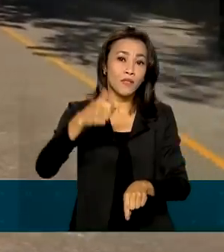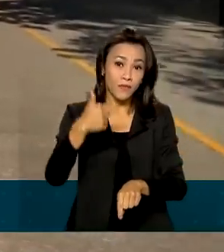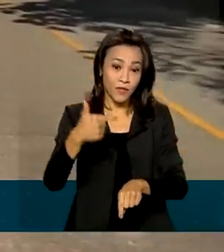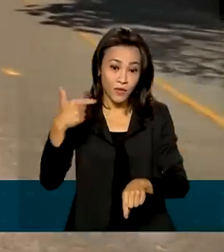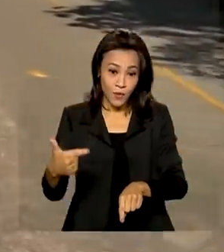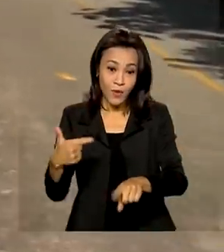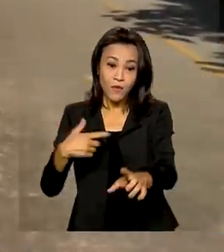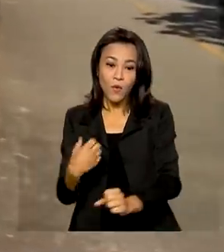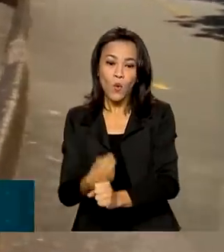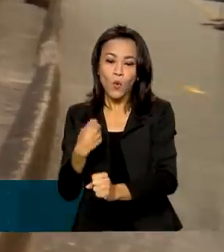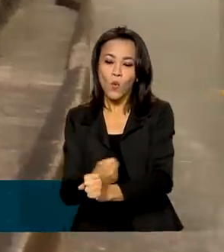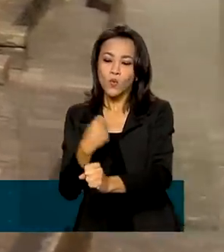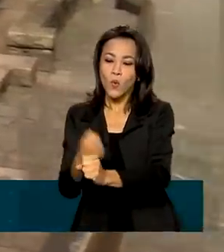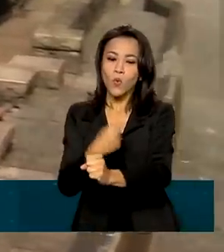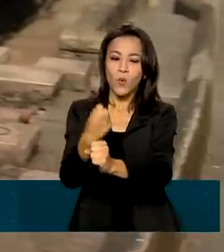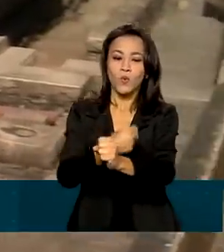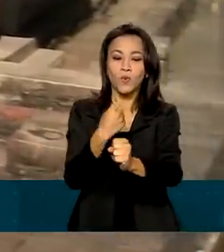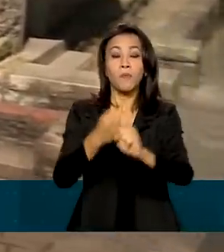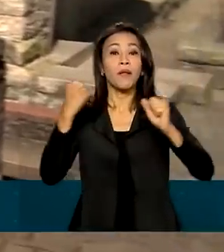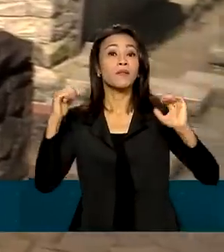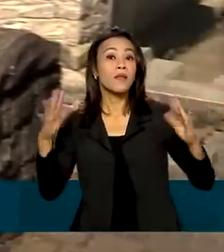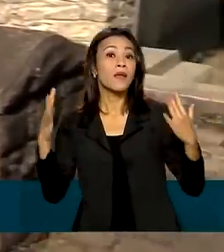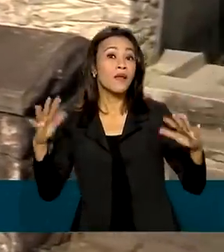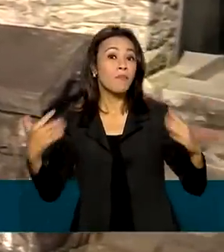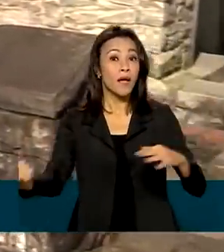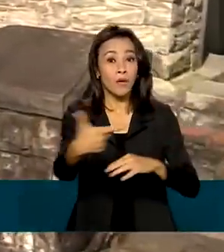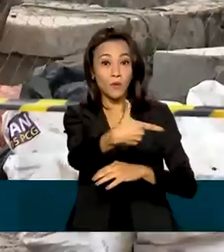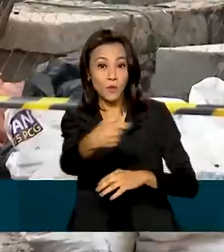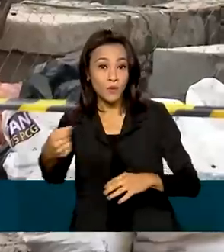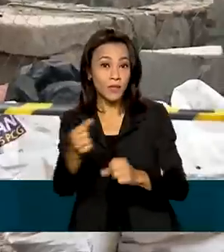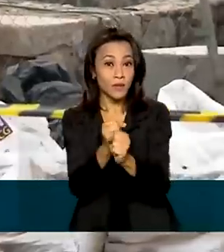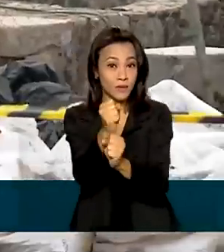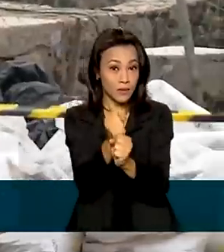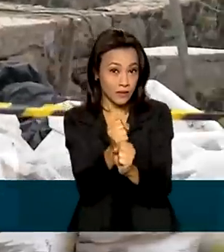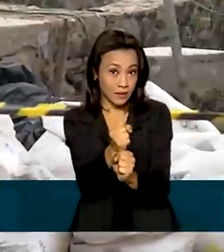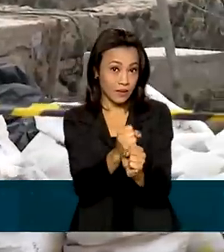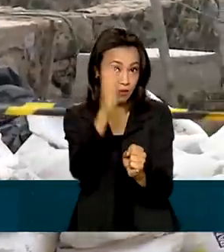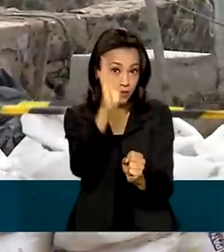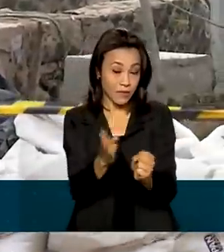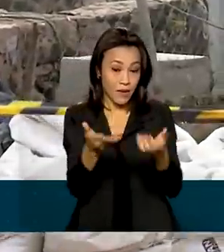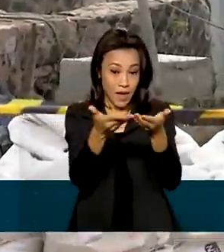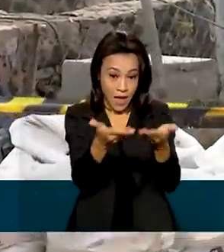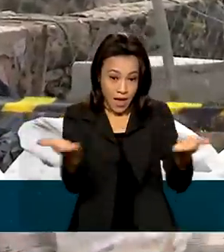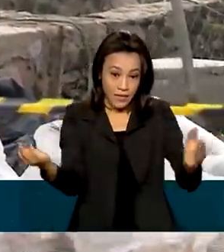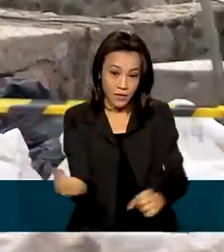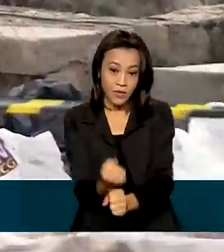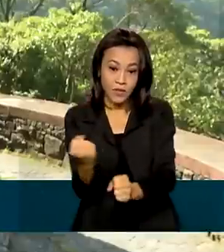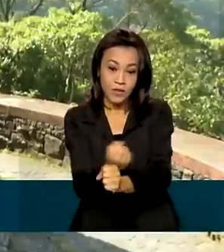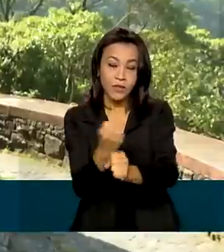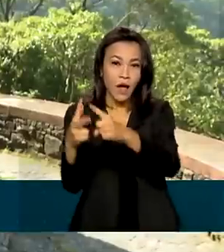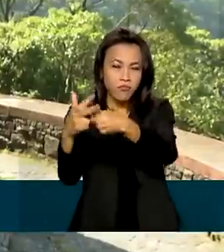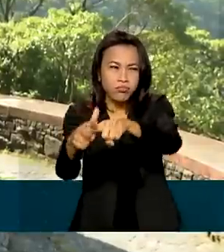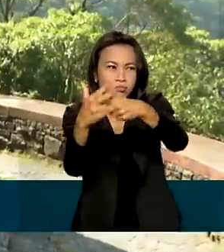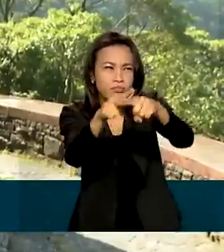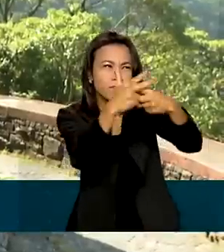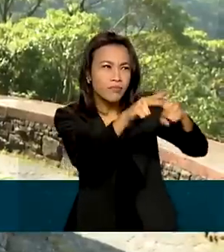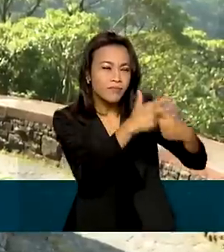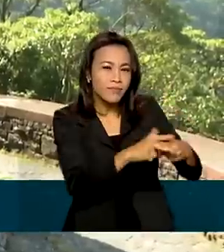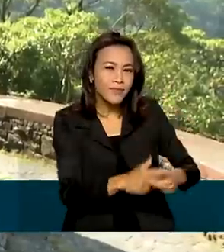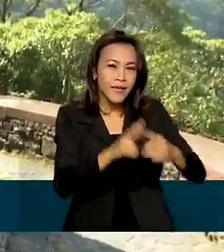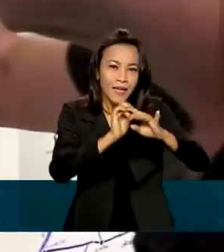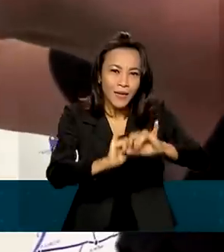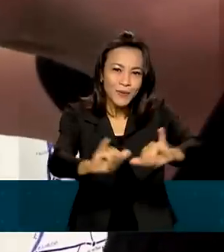ao longo do trajeto para celebrar o Centenário da Independência. Agora, as construções passam por restauro e anunciam o